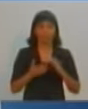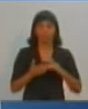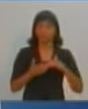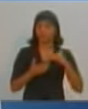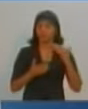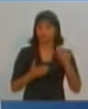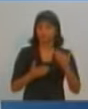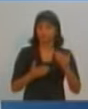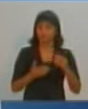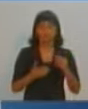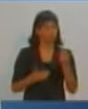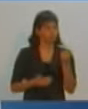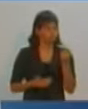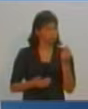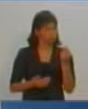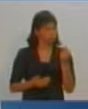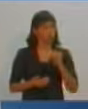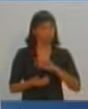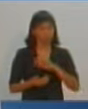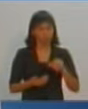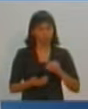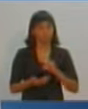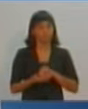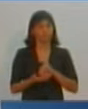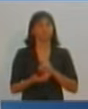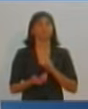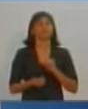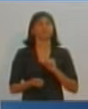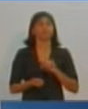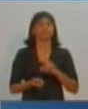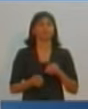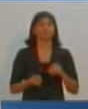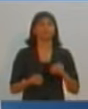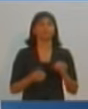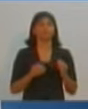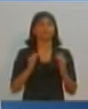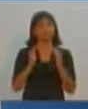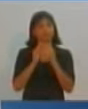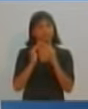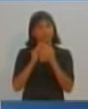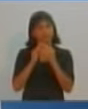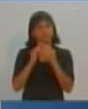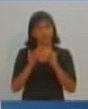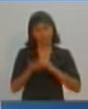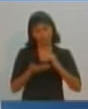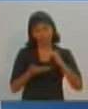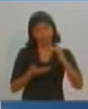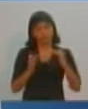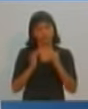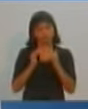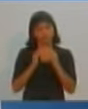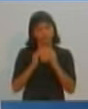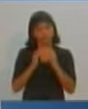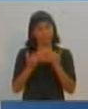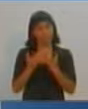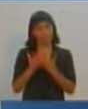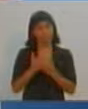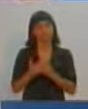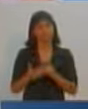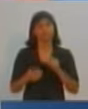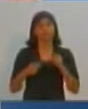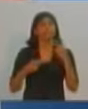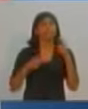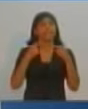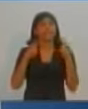todo o meu salário pra construir a primeira escola de educação política pra jovens e presidente prudente. É isso que eu vim aqui falar hoje, candidato. Sobre projetos diferentes.